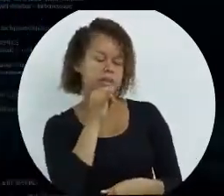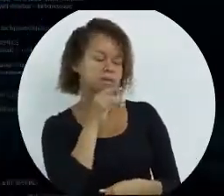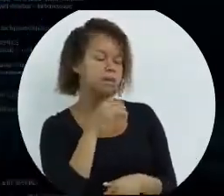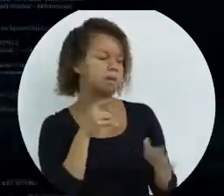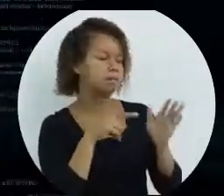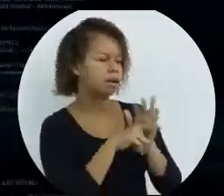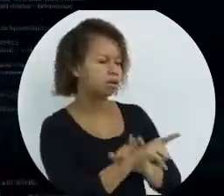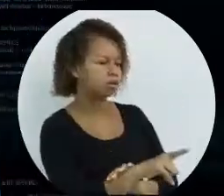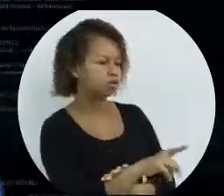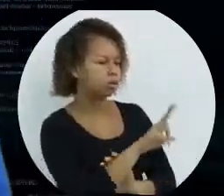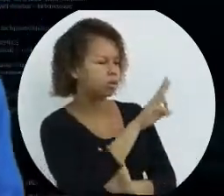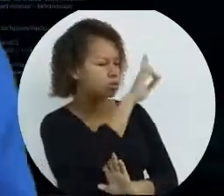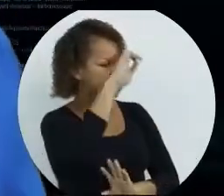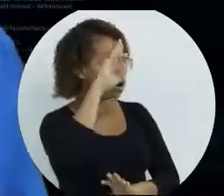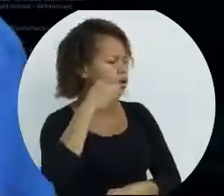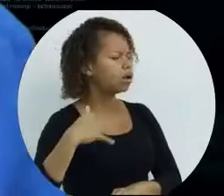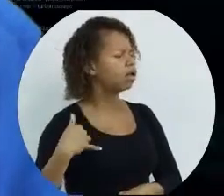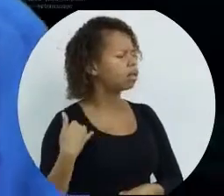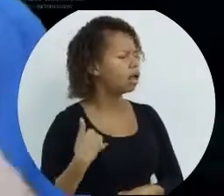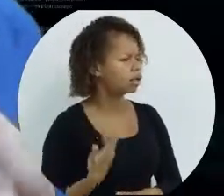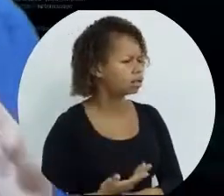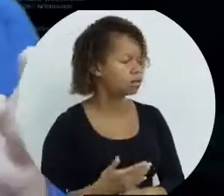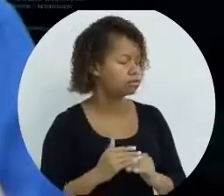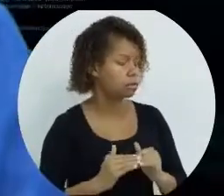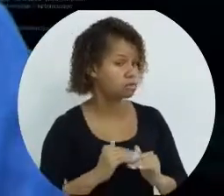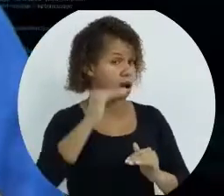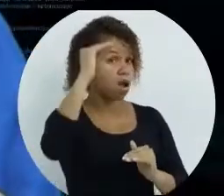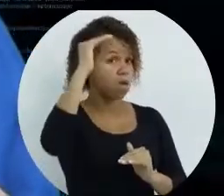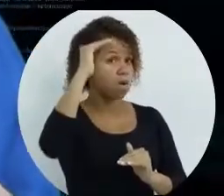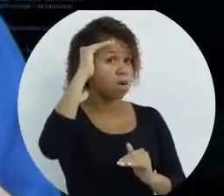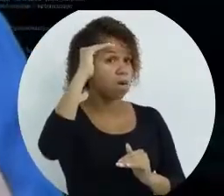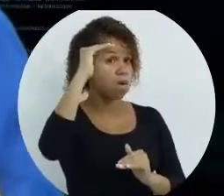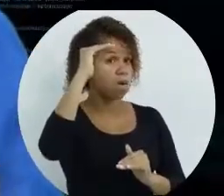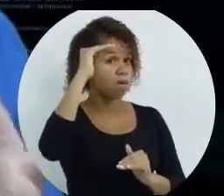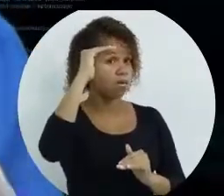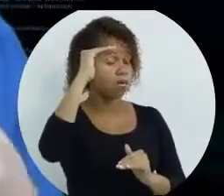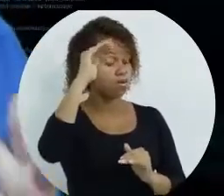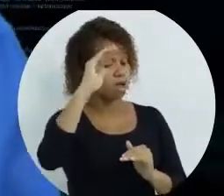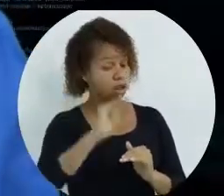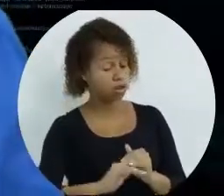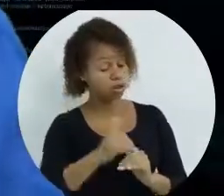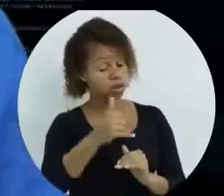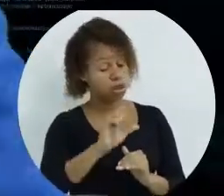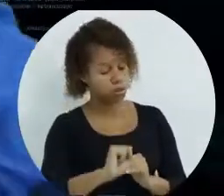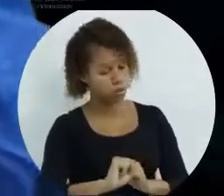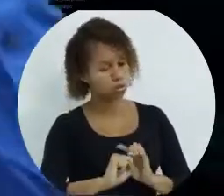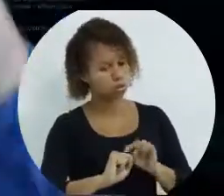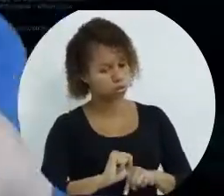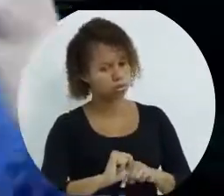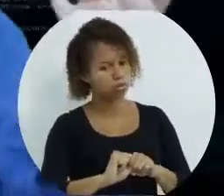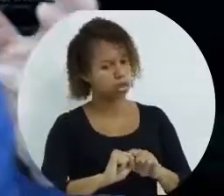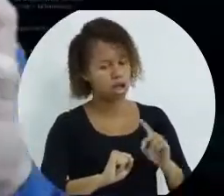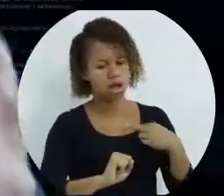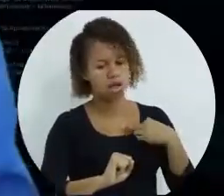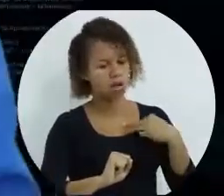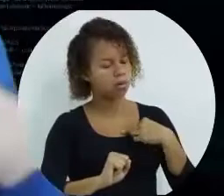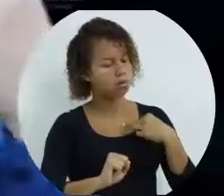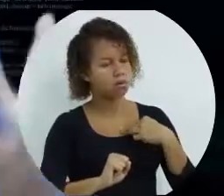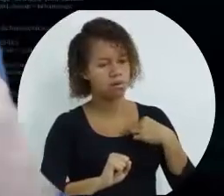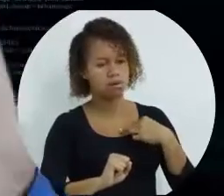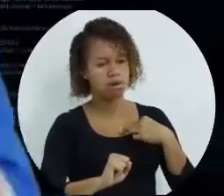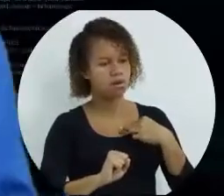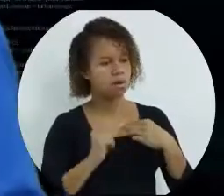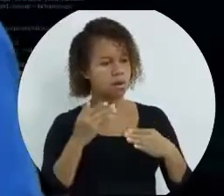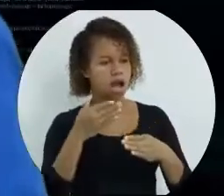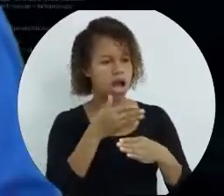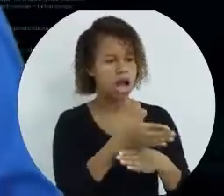pergunta a idade para o usuário, se ele for menor de 18 anos, ele não vai ter